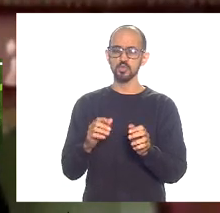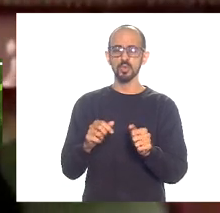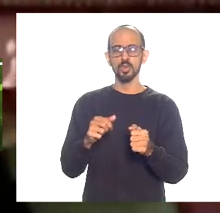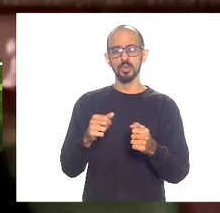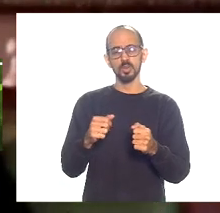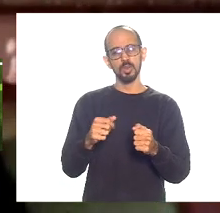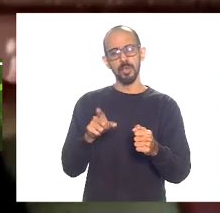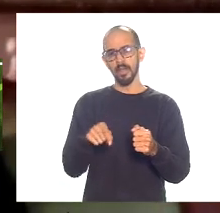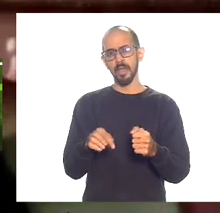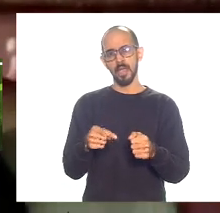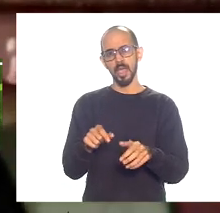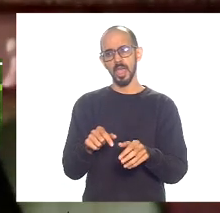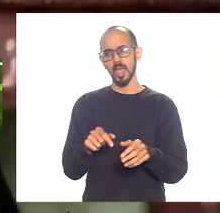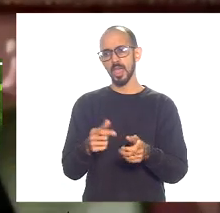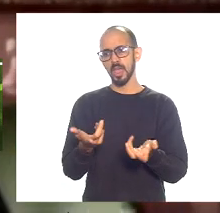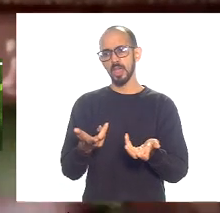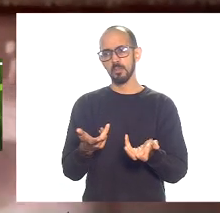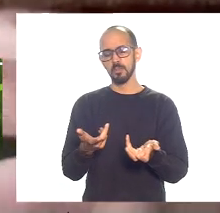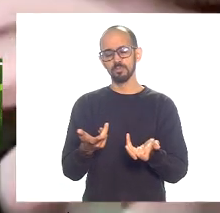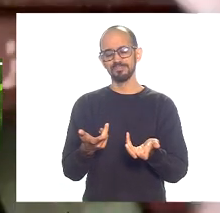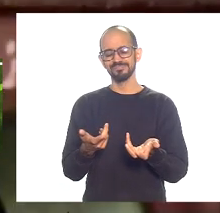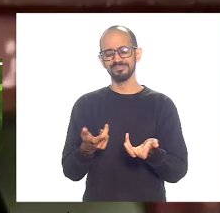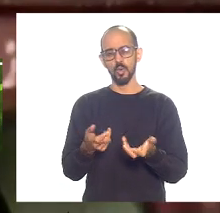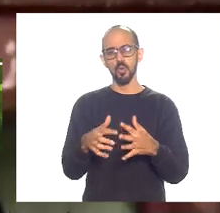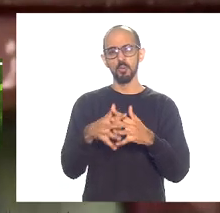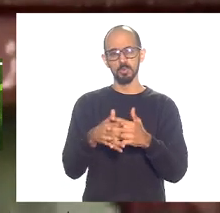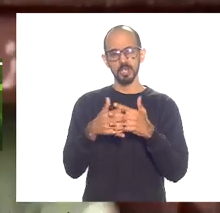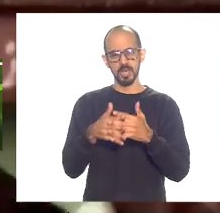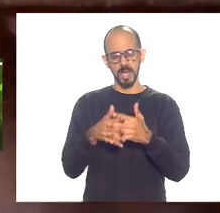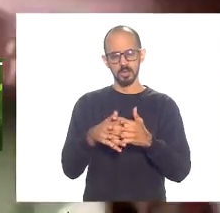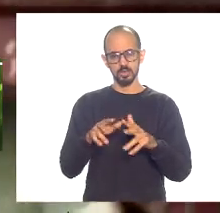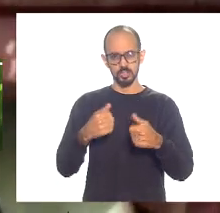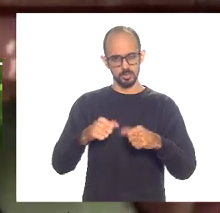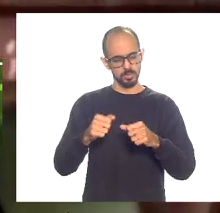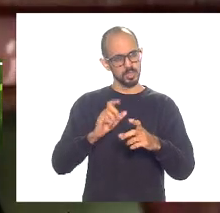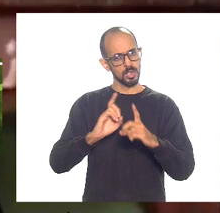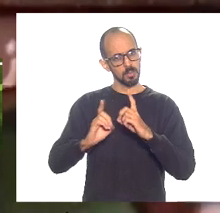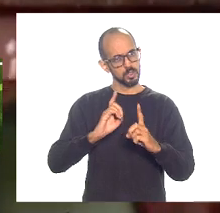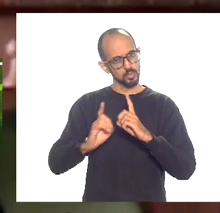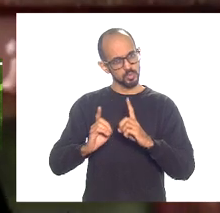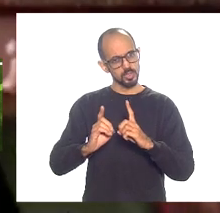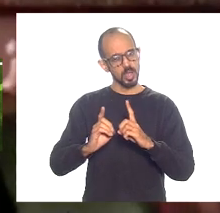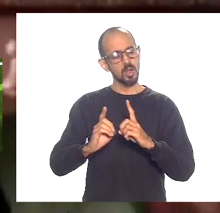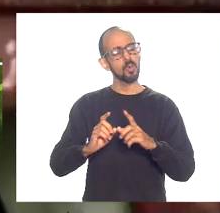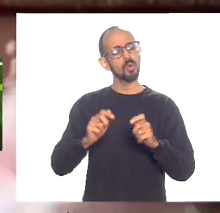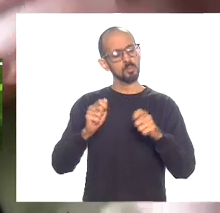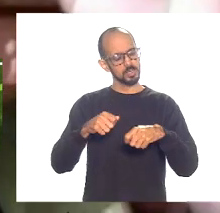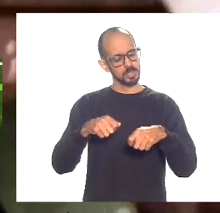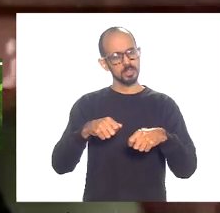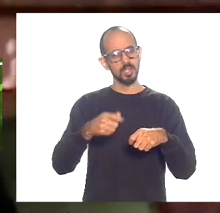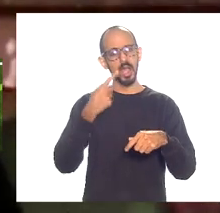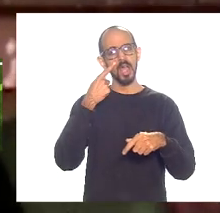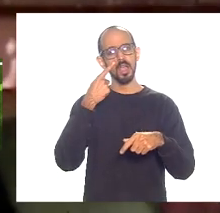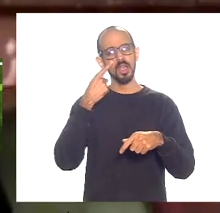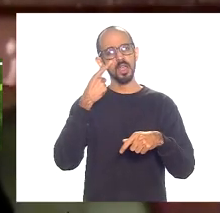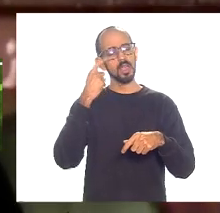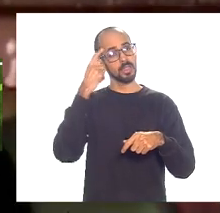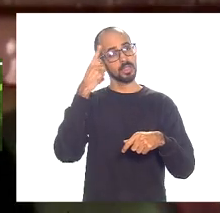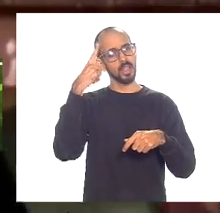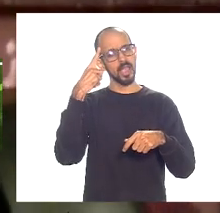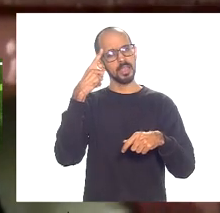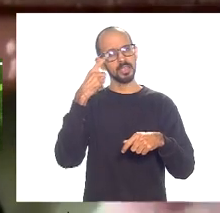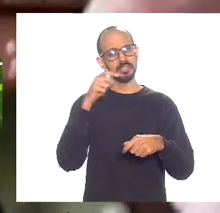delicado para que a gente tenha uma discussão de fôlego com todos os espaços de ponto de vista né da casa